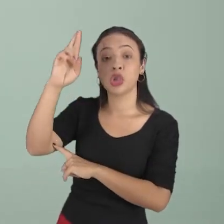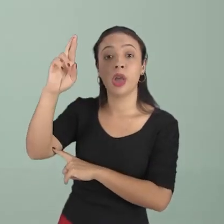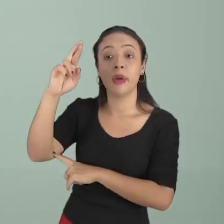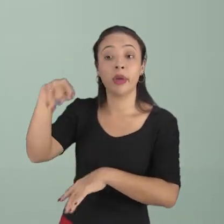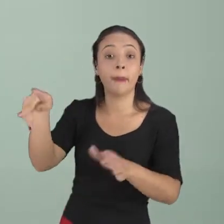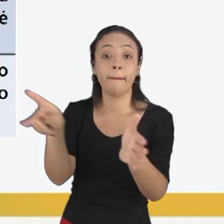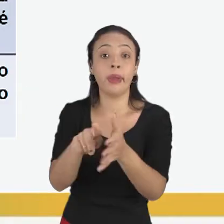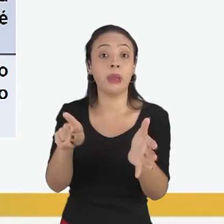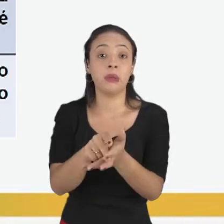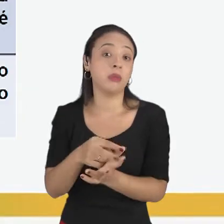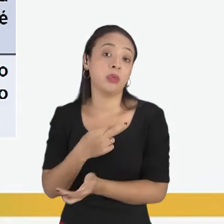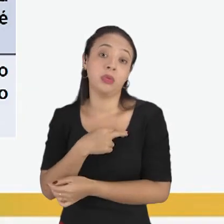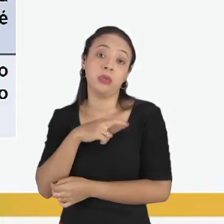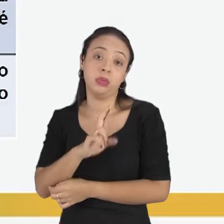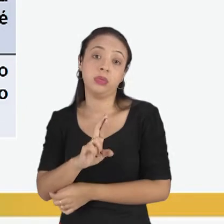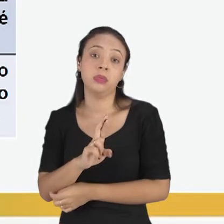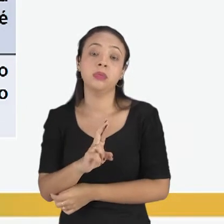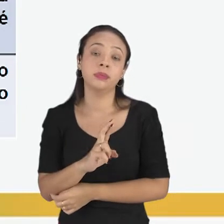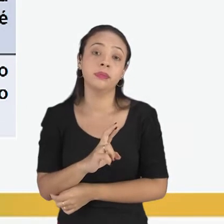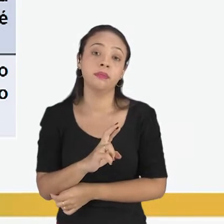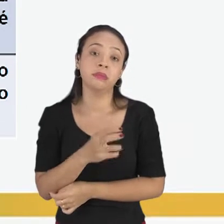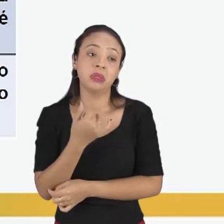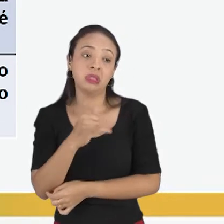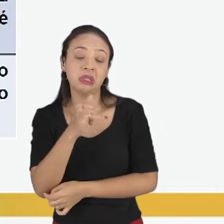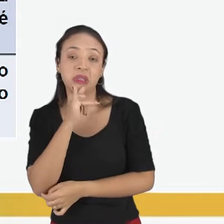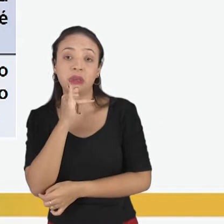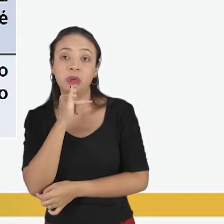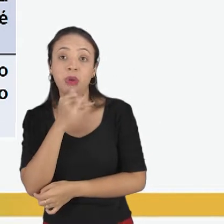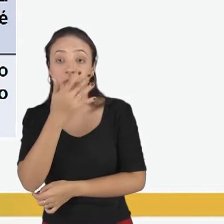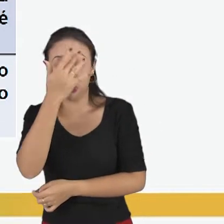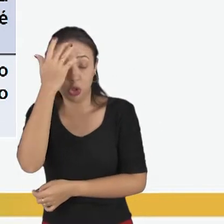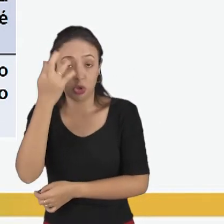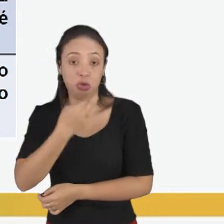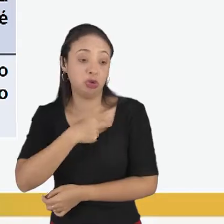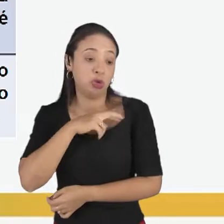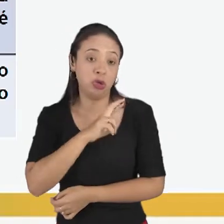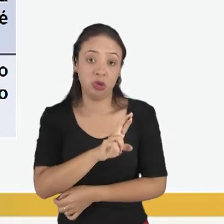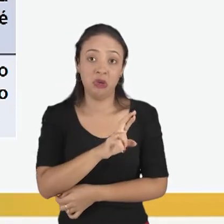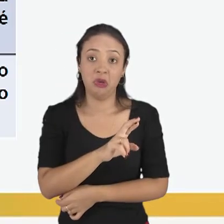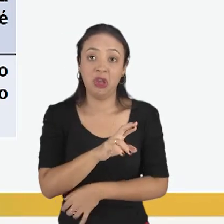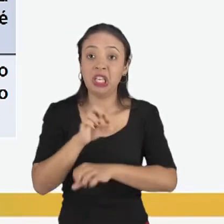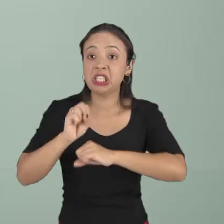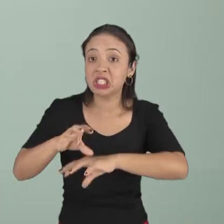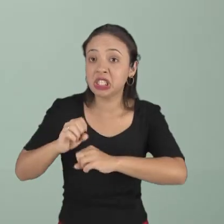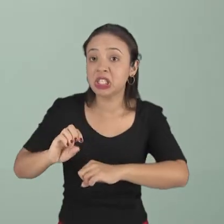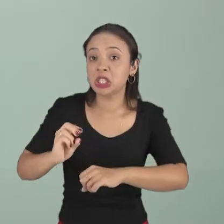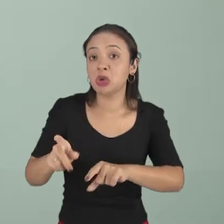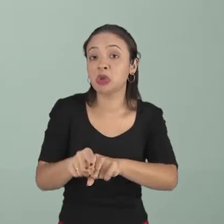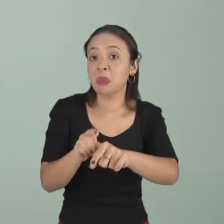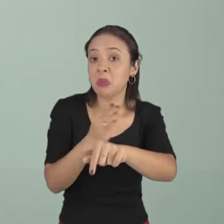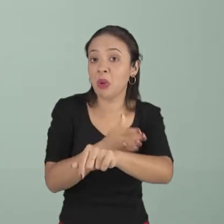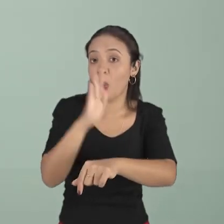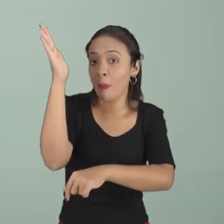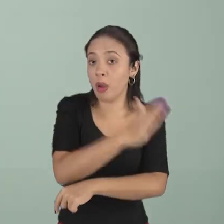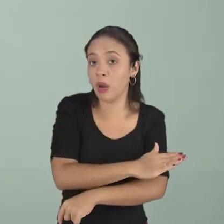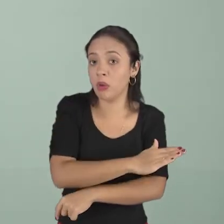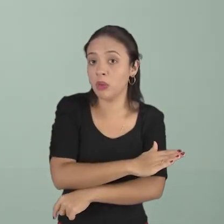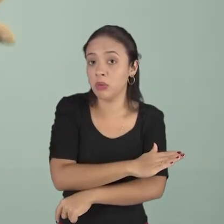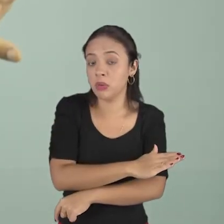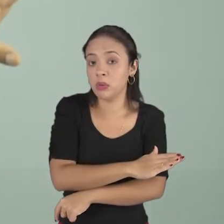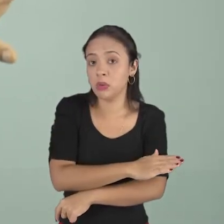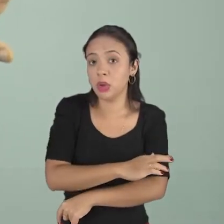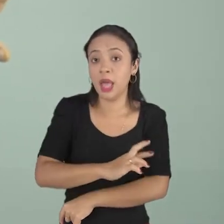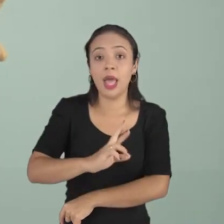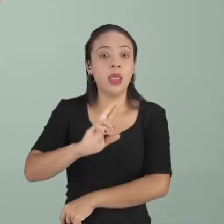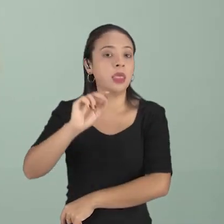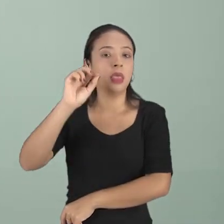a determinada religião. Então, se alguém defendendo a religião ensina, pratica ou fez o mal, olha, ele não é um representante